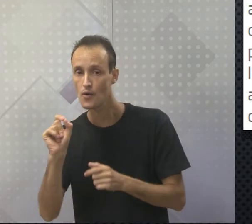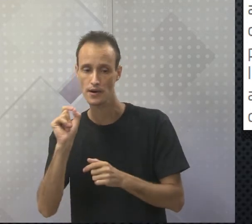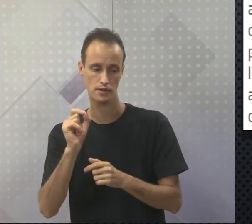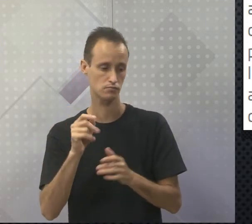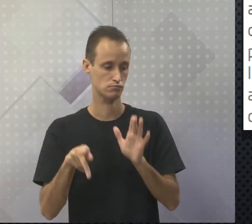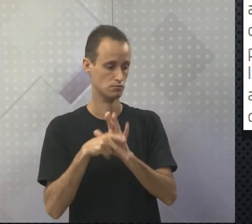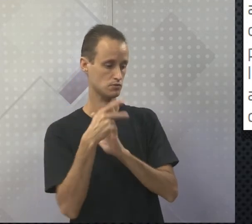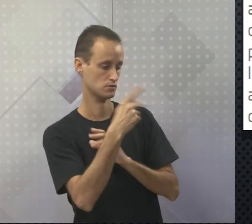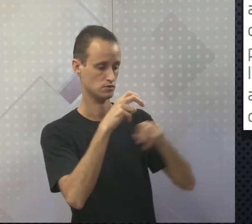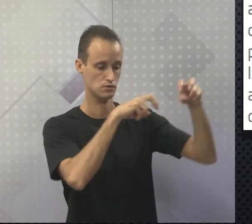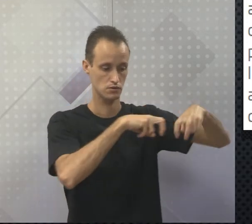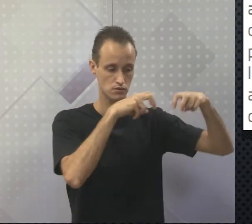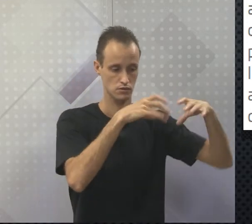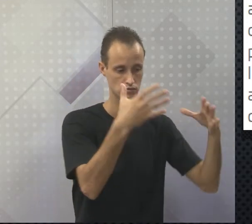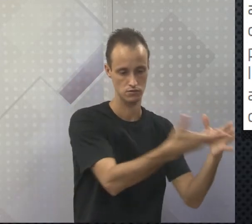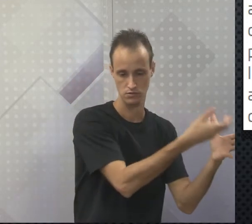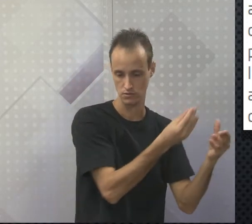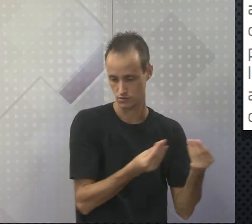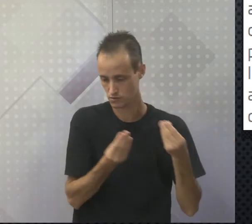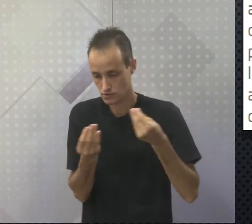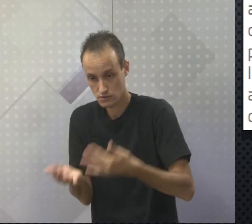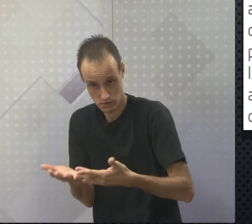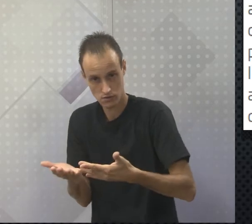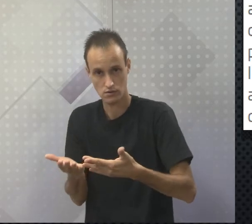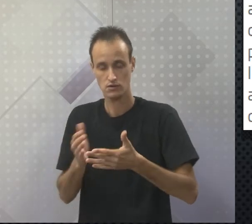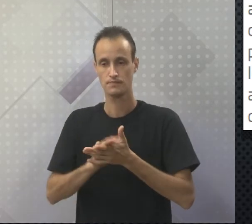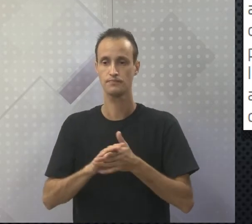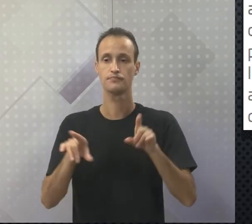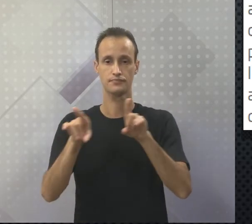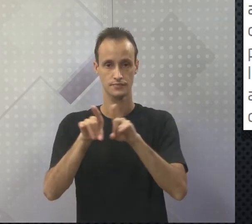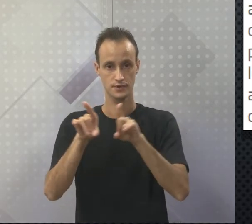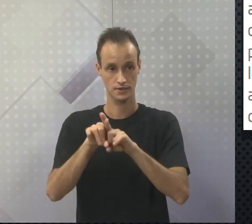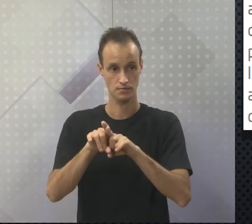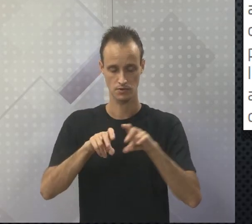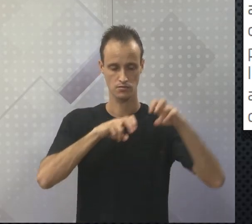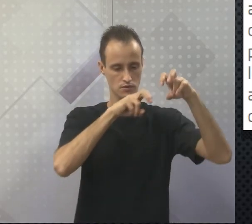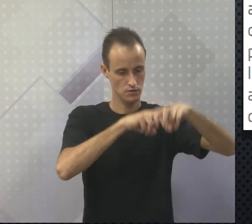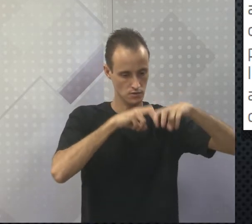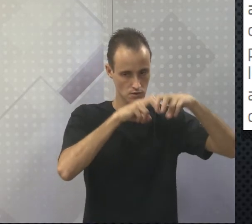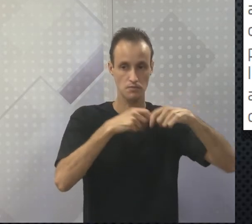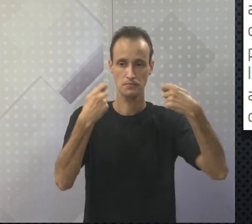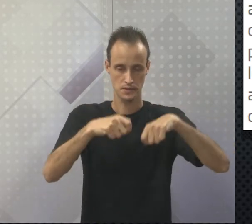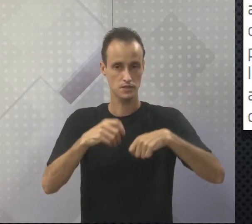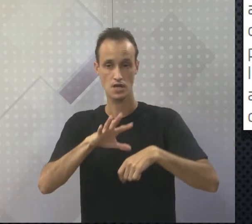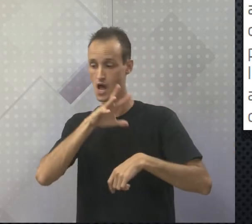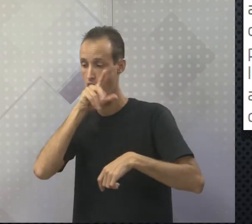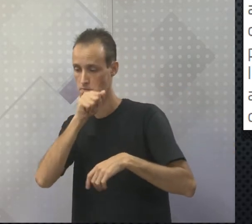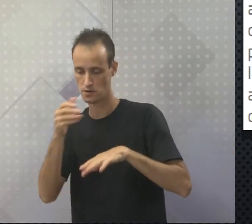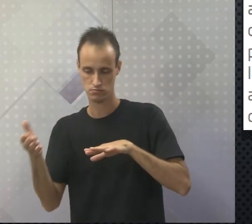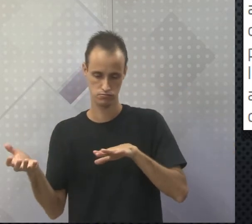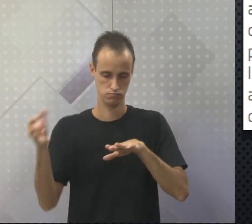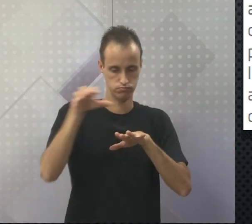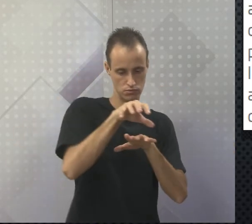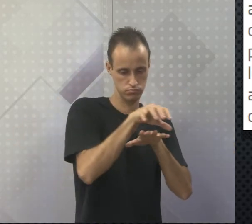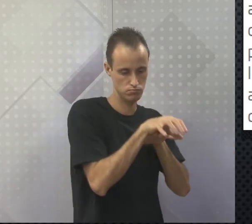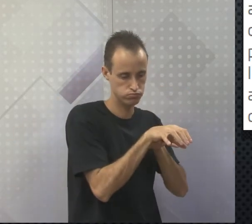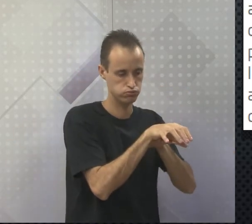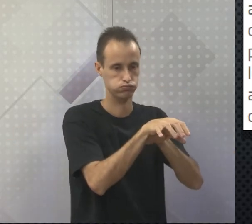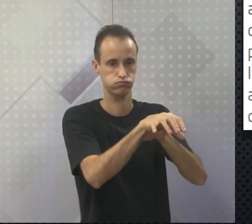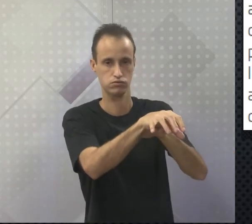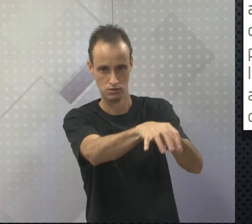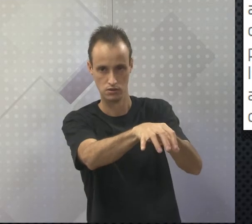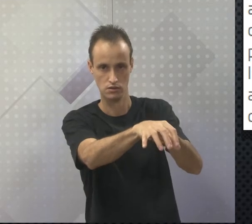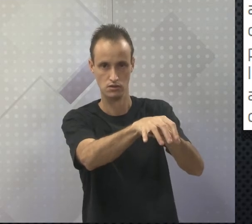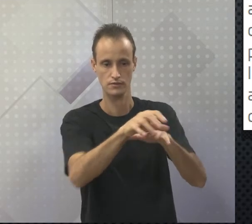Assim como a agricultura, em alguns lugares, necessita de animais para o transporte de produtos agrícolas e tração para